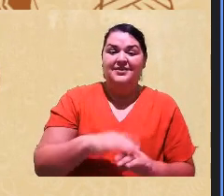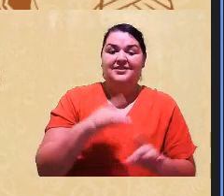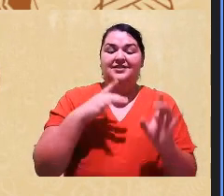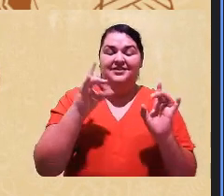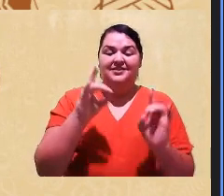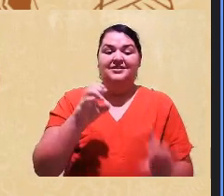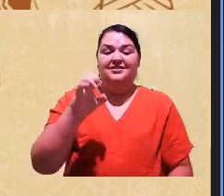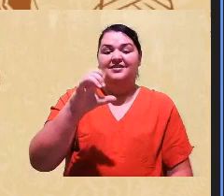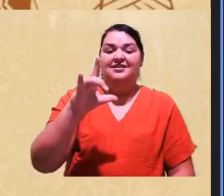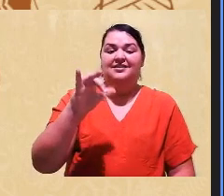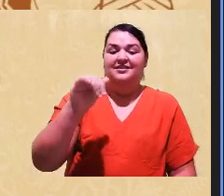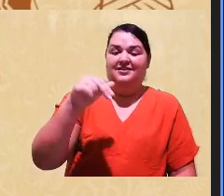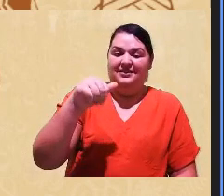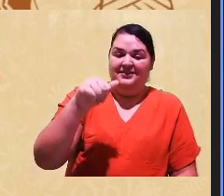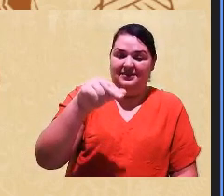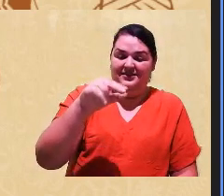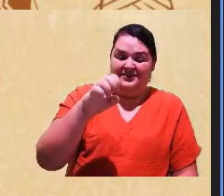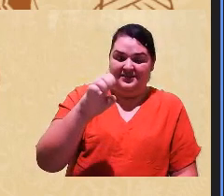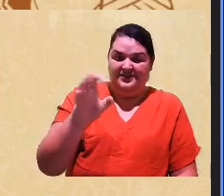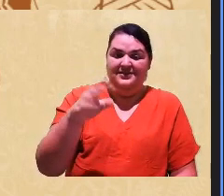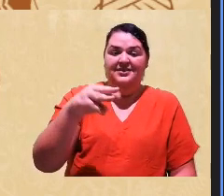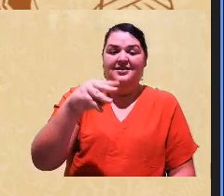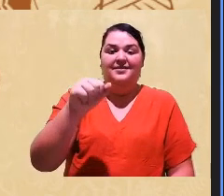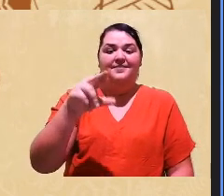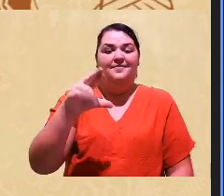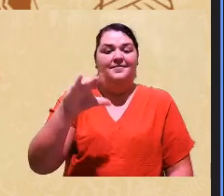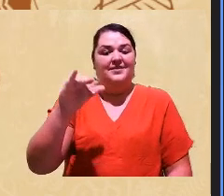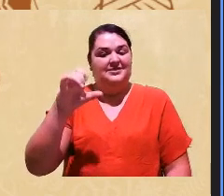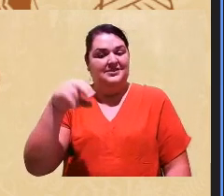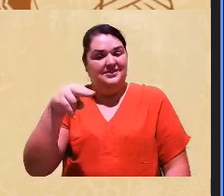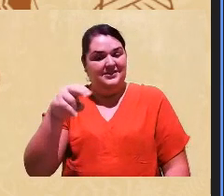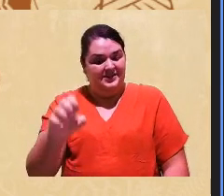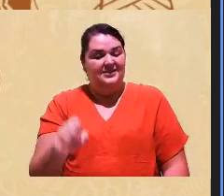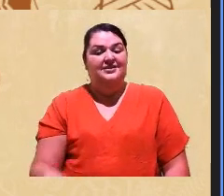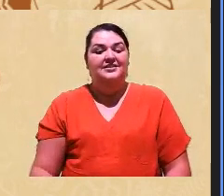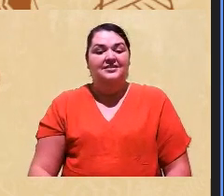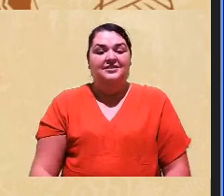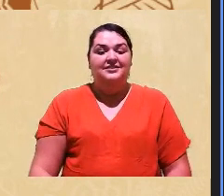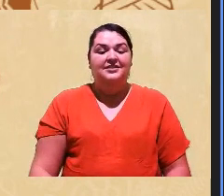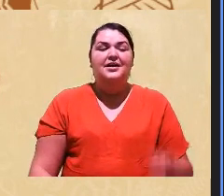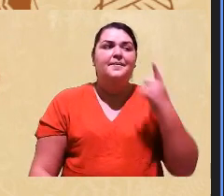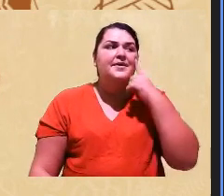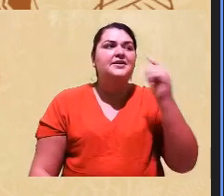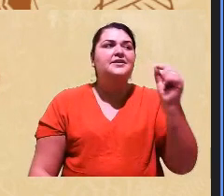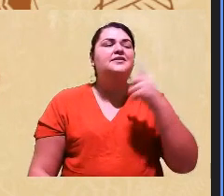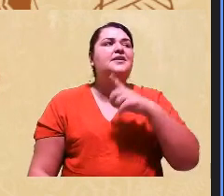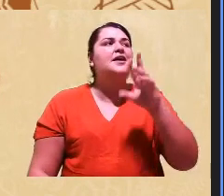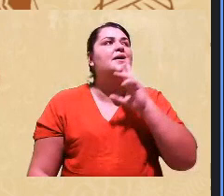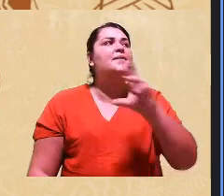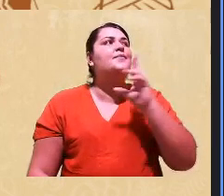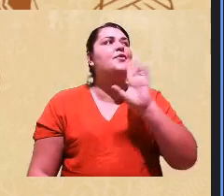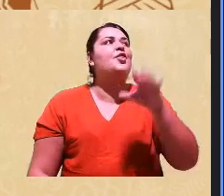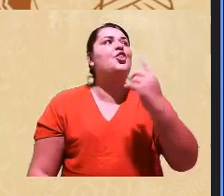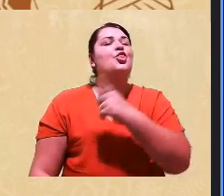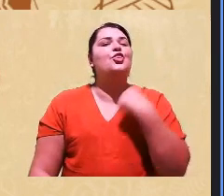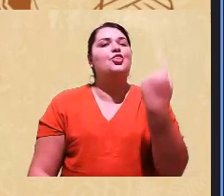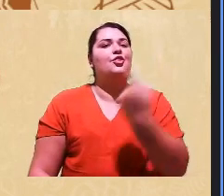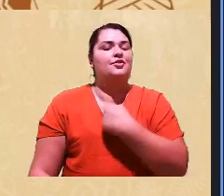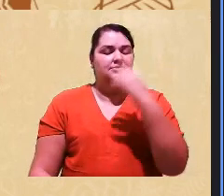Marcilene, né? Eu, pensando na problemática de responder quem somos nós no Brasil,